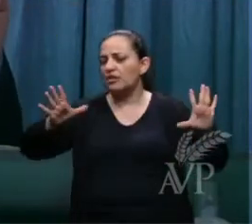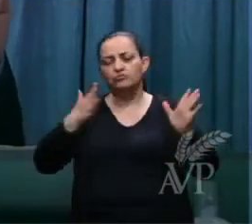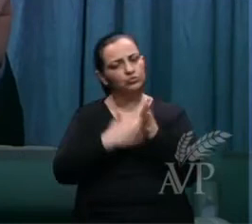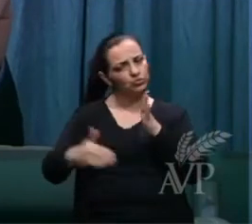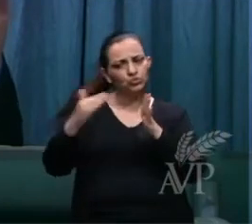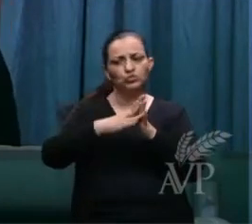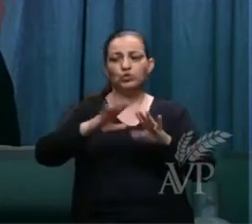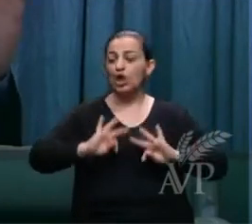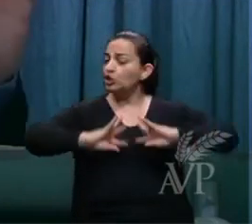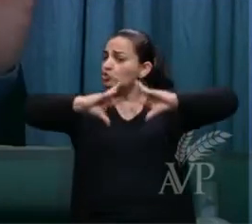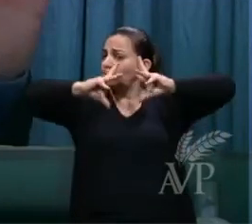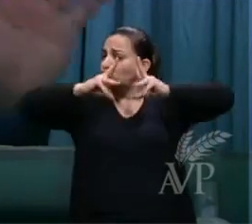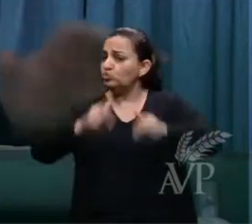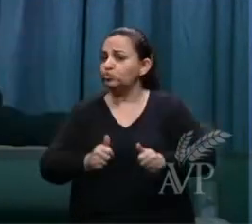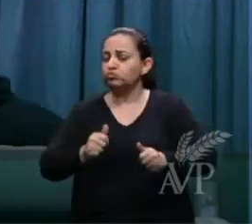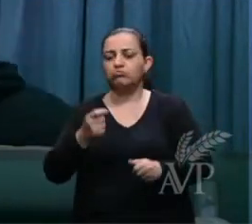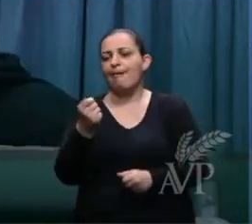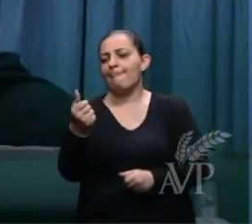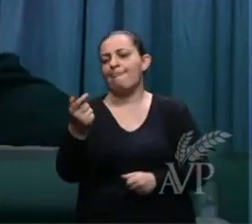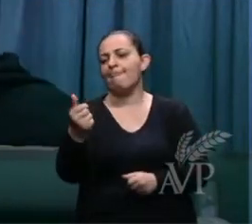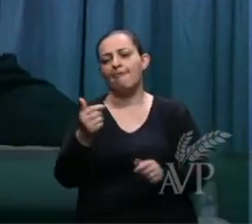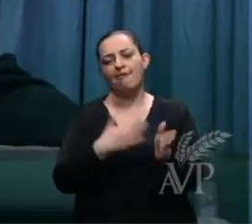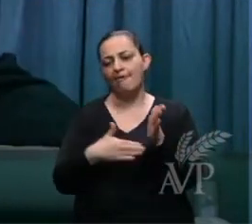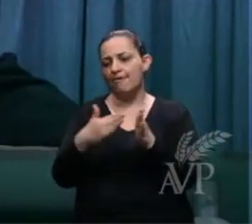quase todo de todo pecado